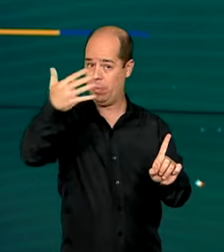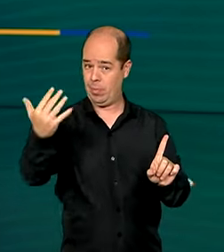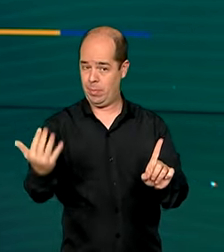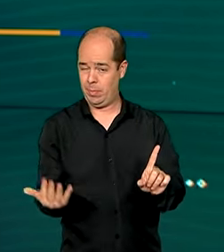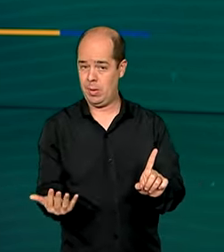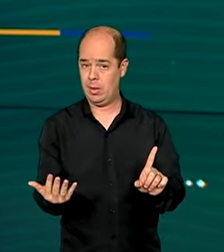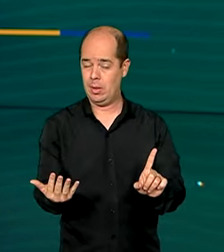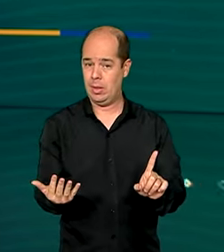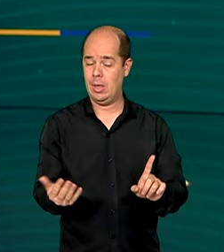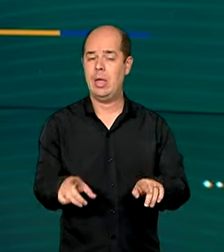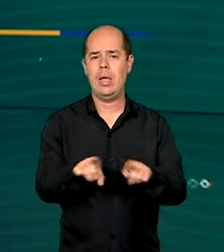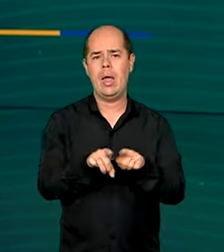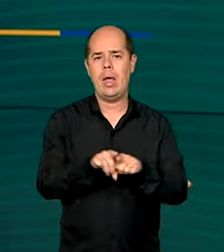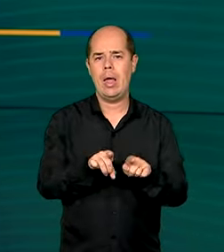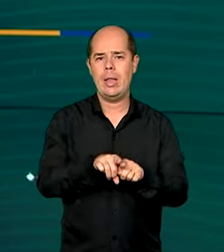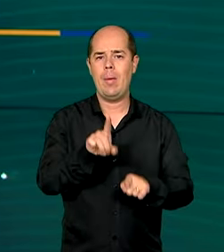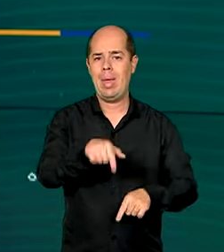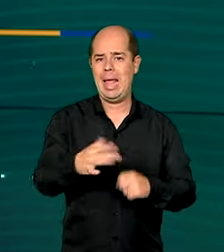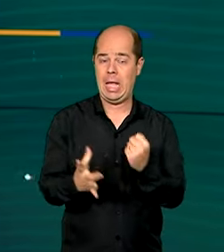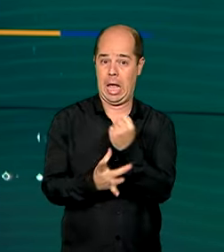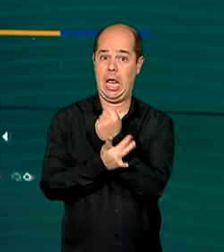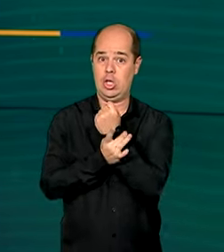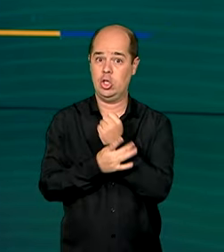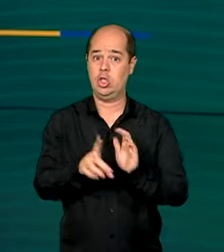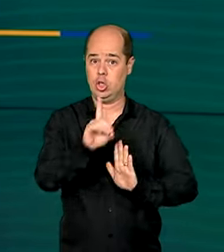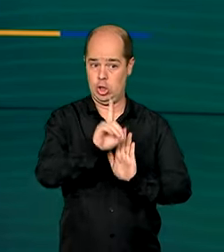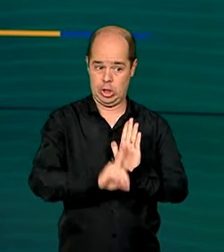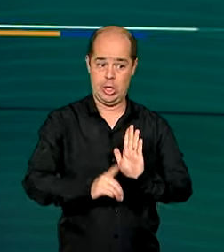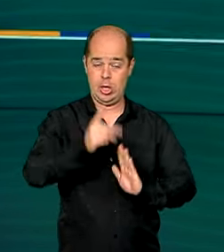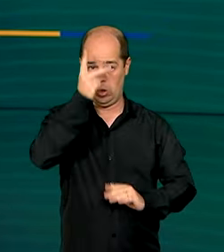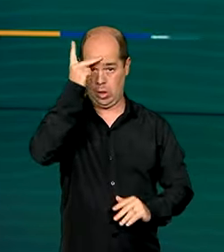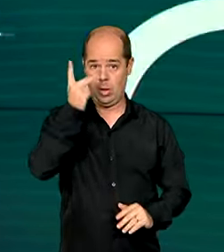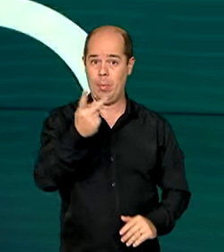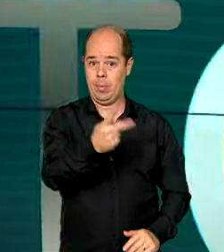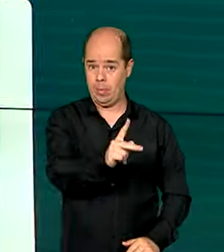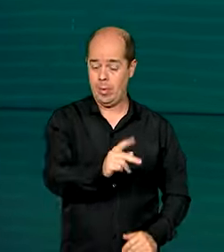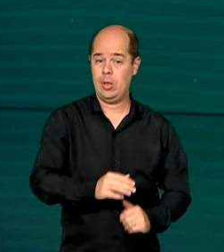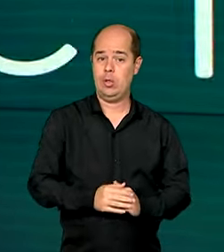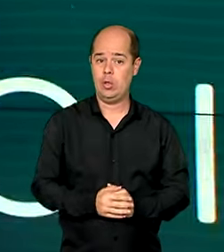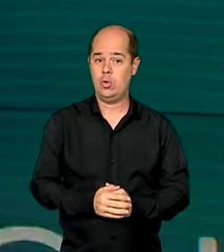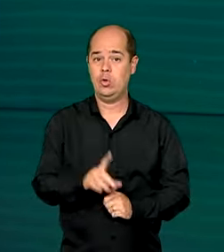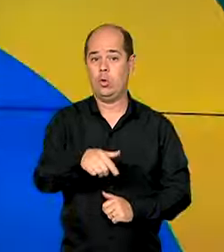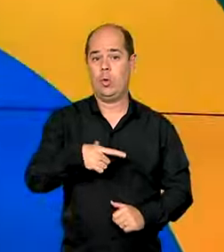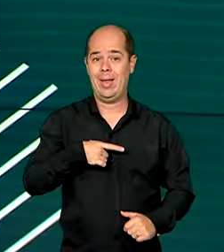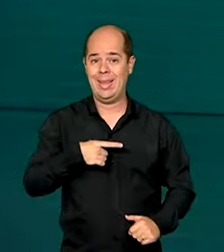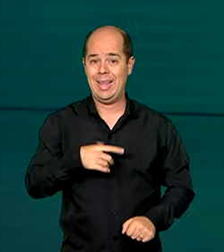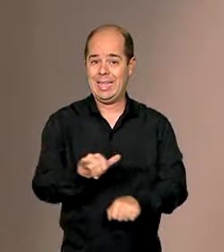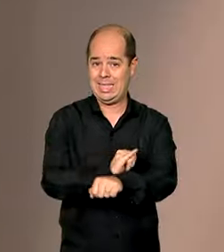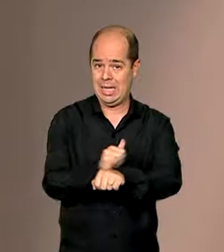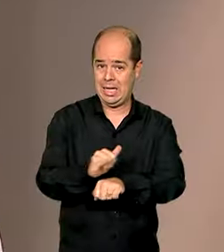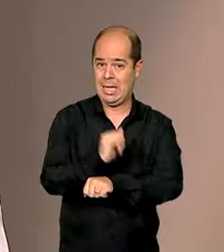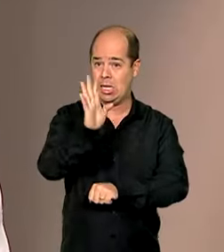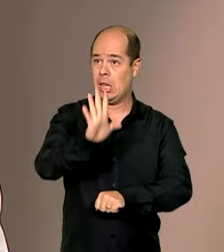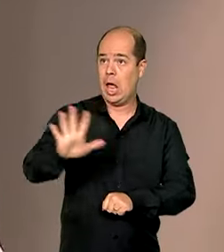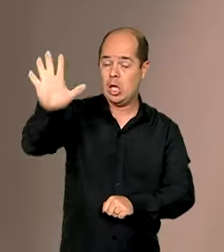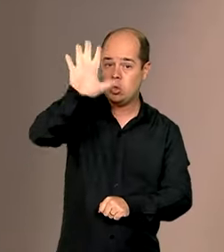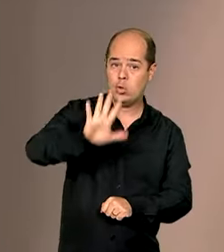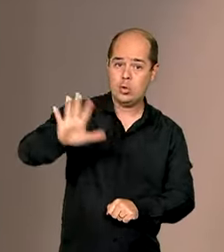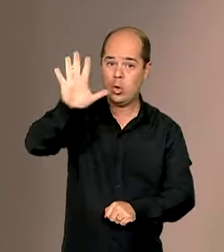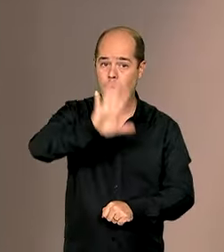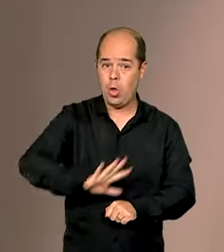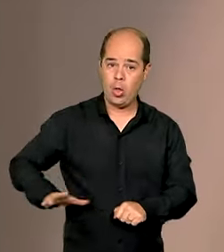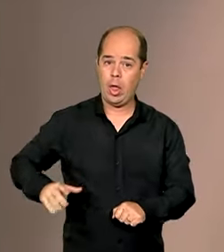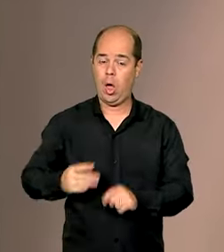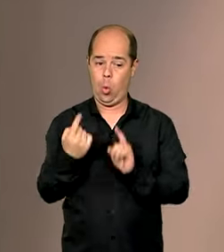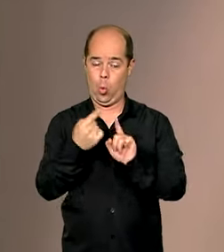reforçar o direito desse segmento, foi instituída a Estratégia Nacional de Enfrentamento à Violência. Num encontro